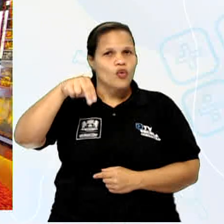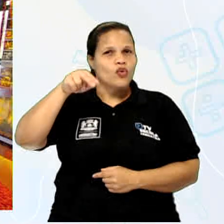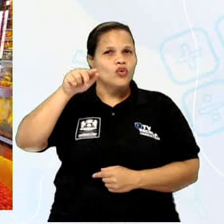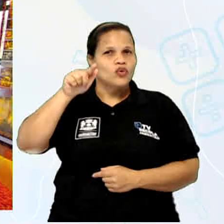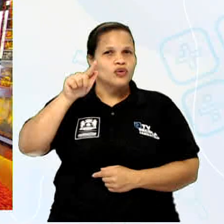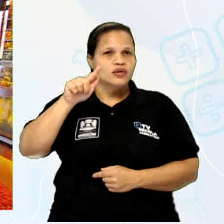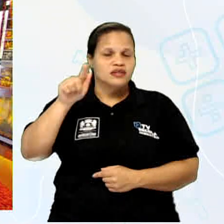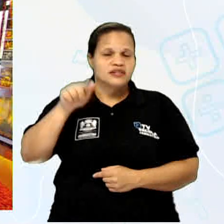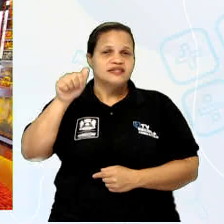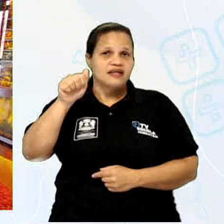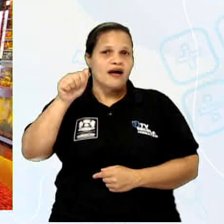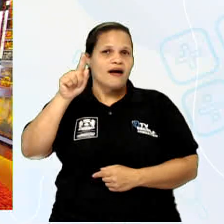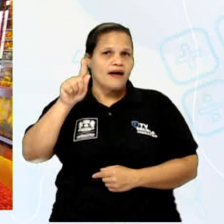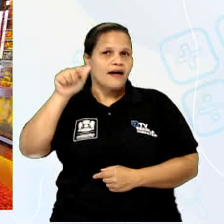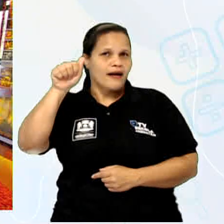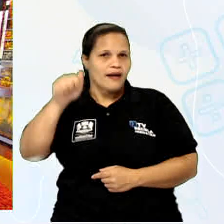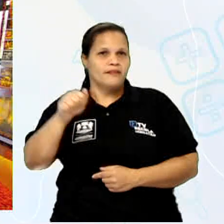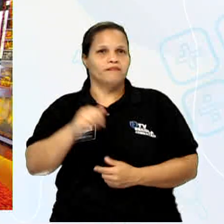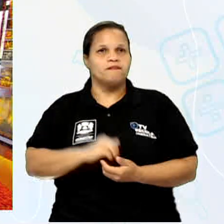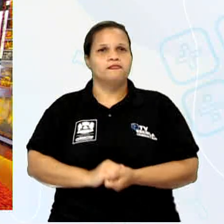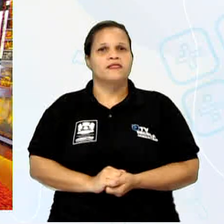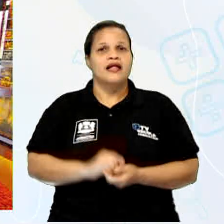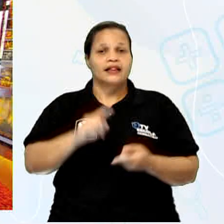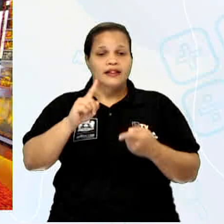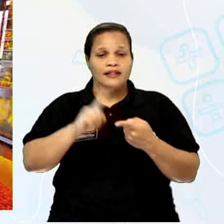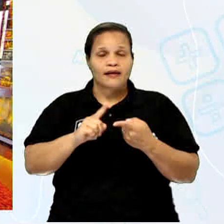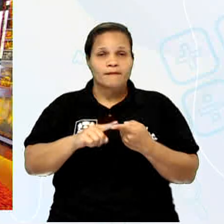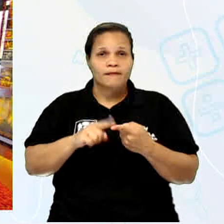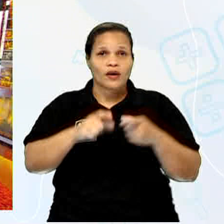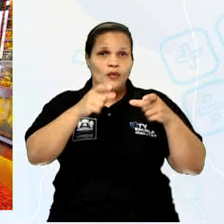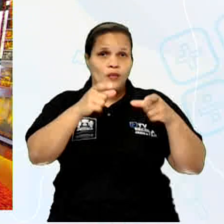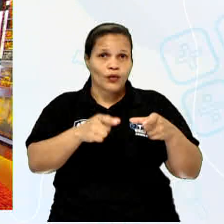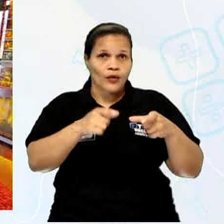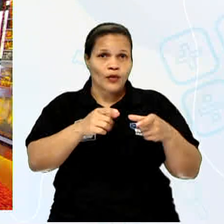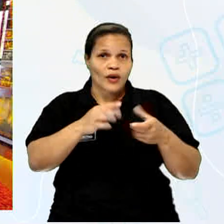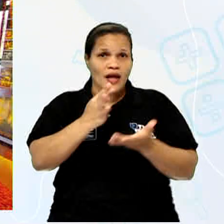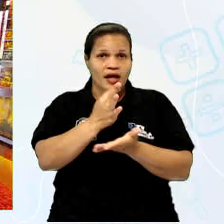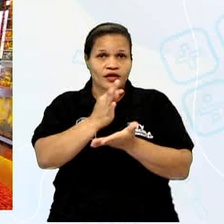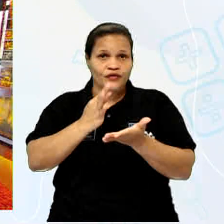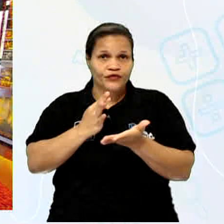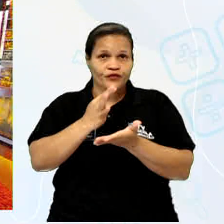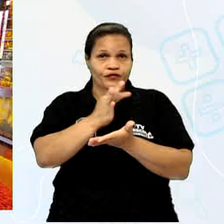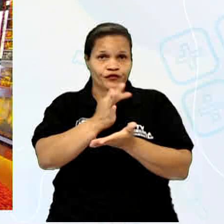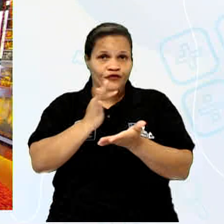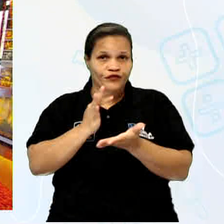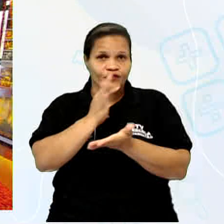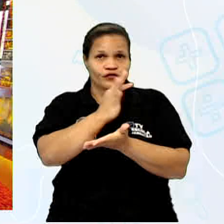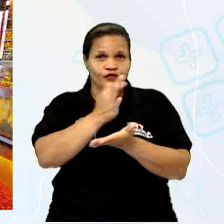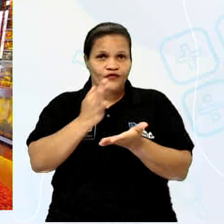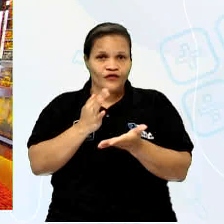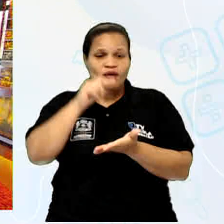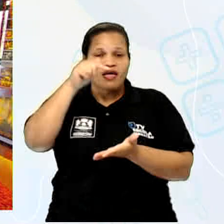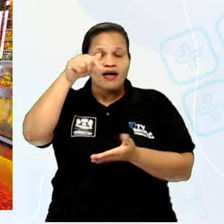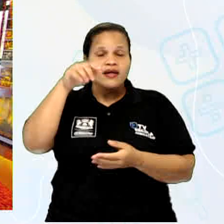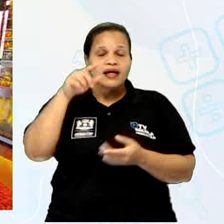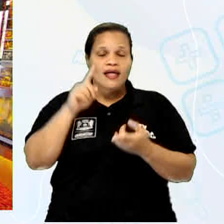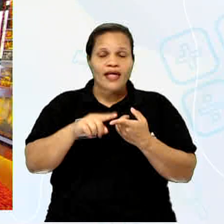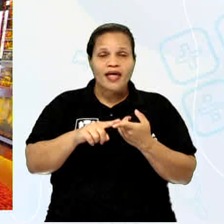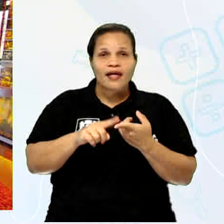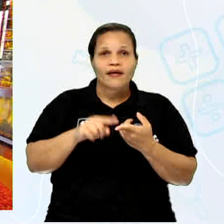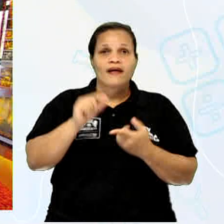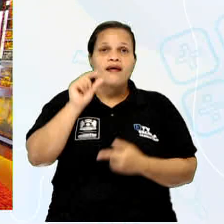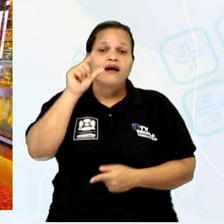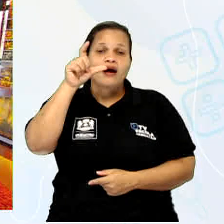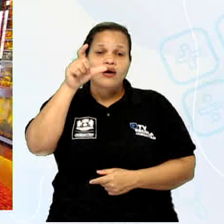O Paço do Frevo. O Paço do Frevo, ele fica localizado ali também no Recife, justamente no Recife Antigo.